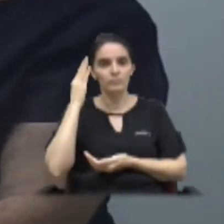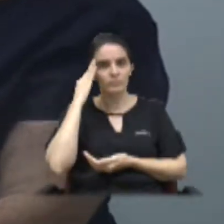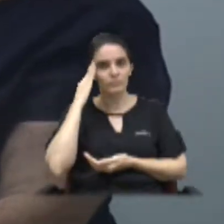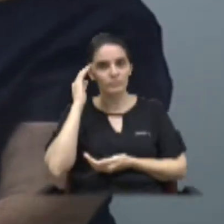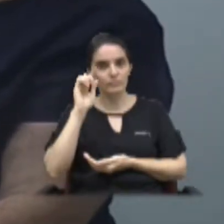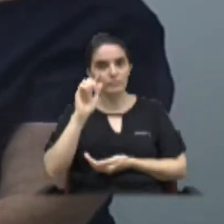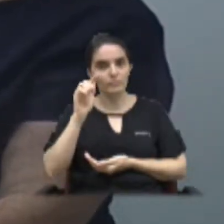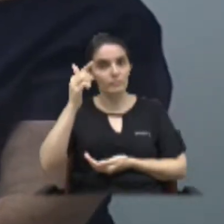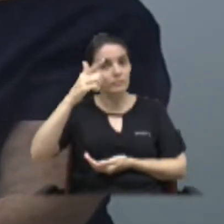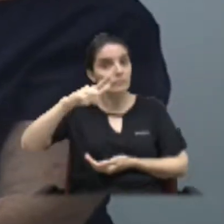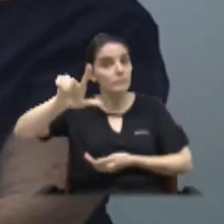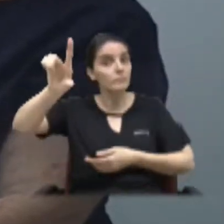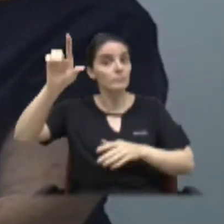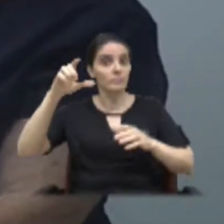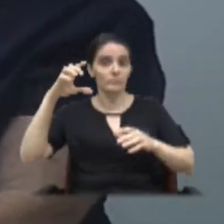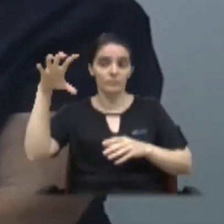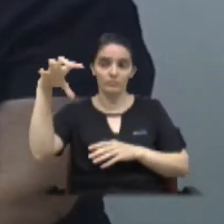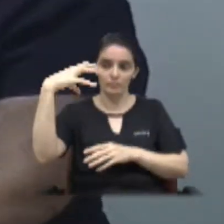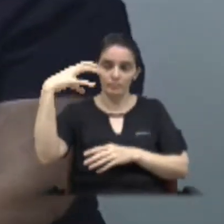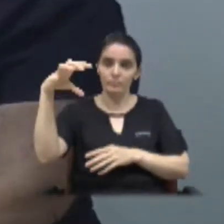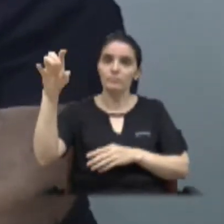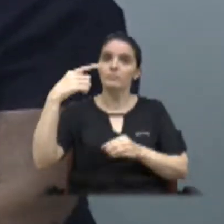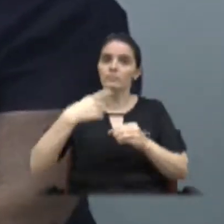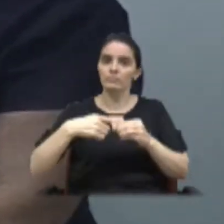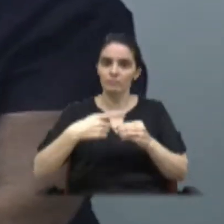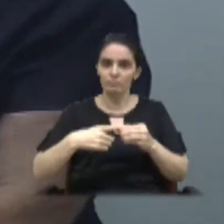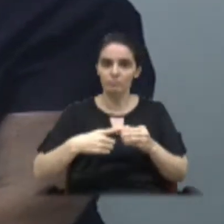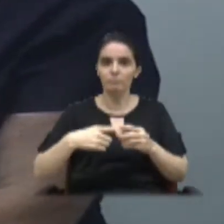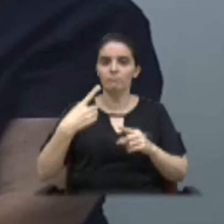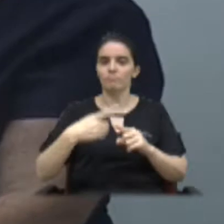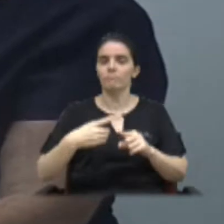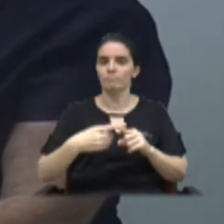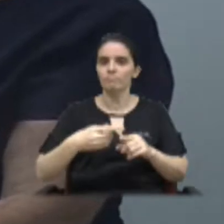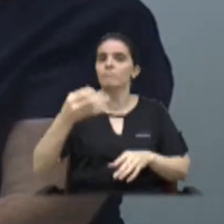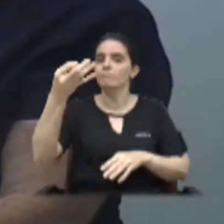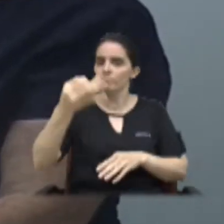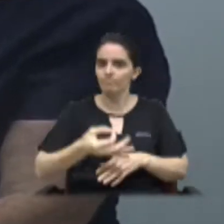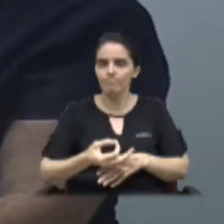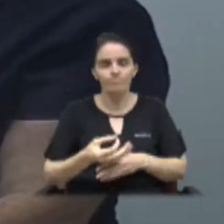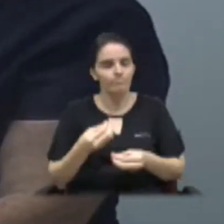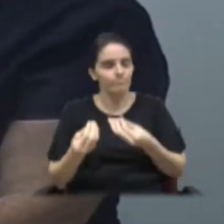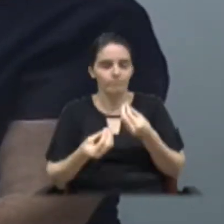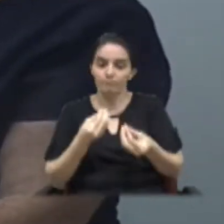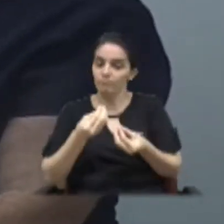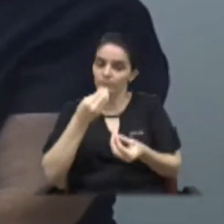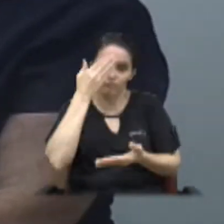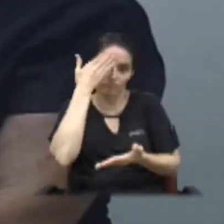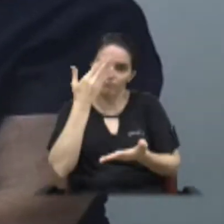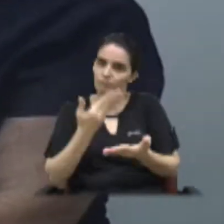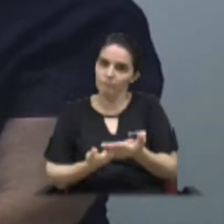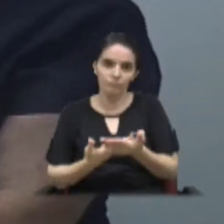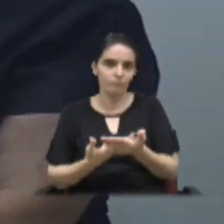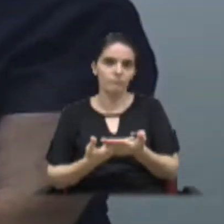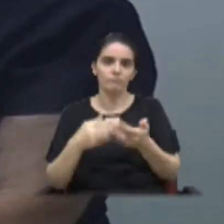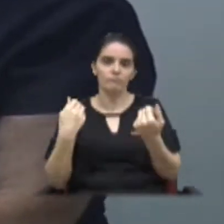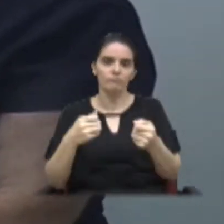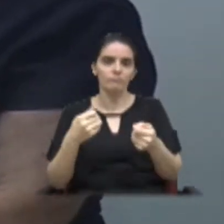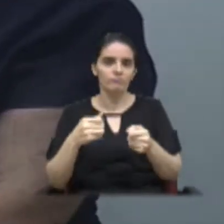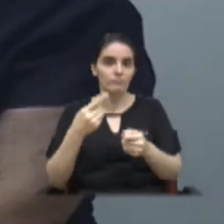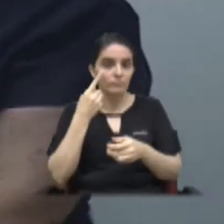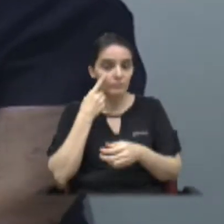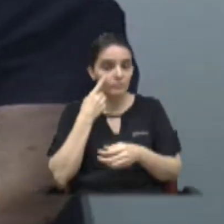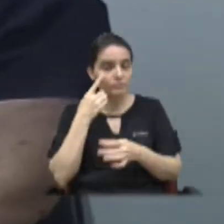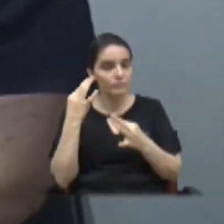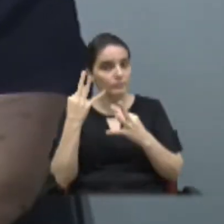outros radares da cidade, porque com certeza agora a gente já não confia mais nenhum radar nessa cidade. Então, nós temos que ver todos os radares,